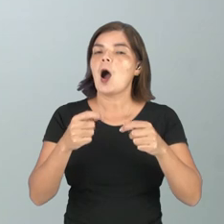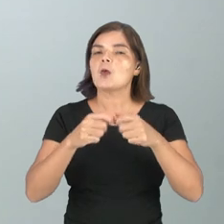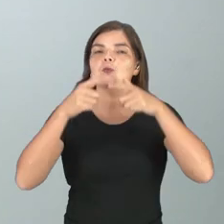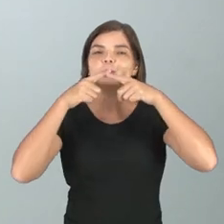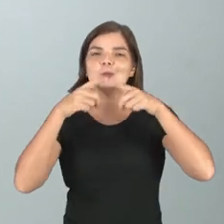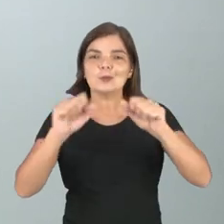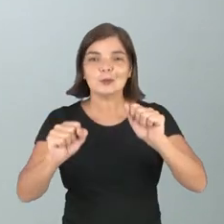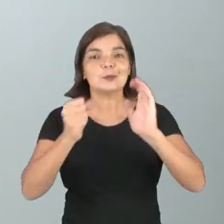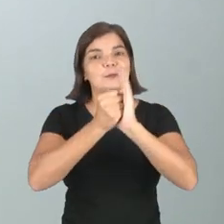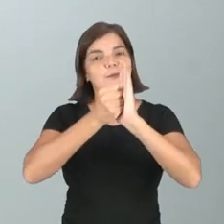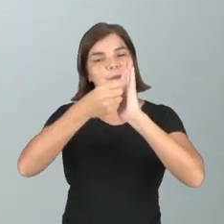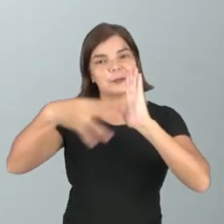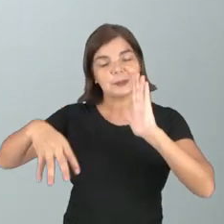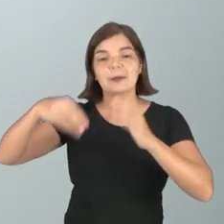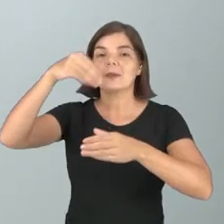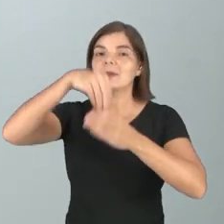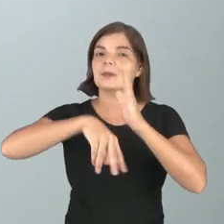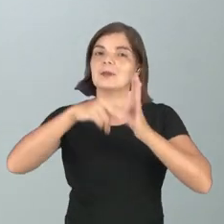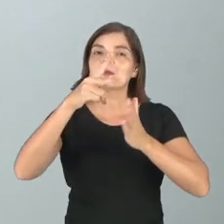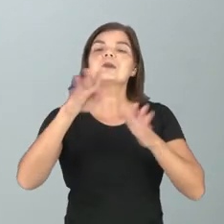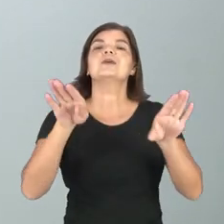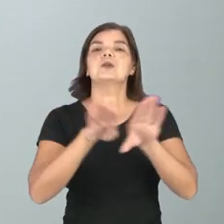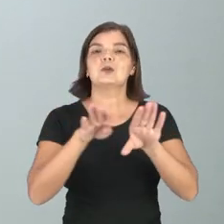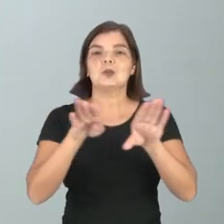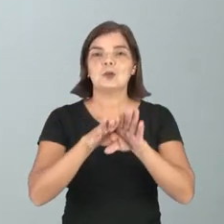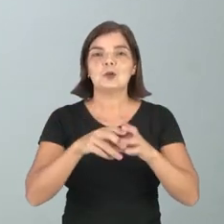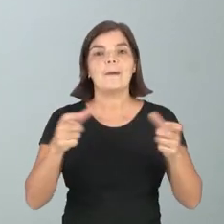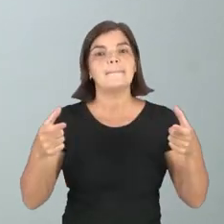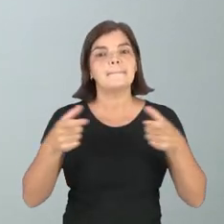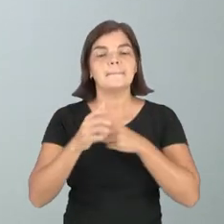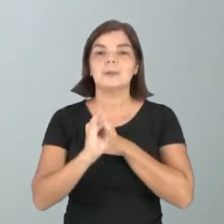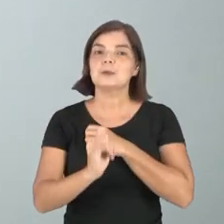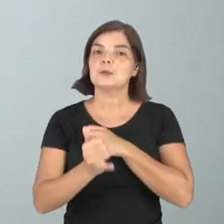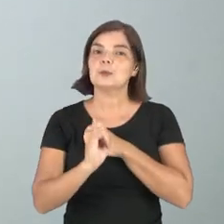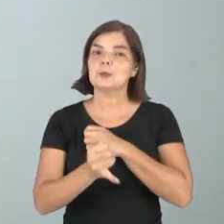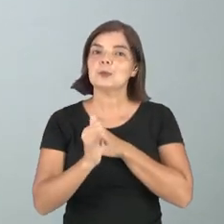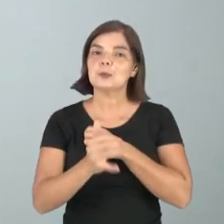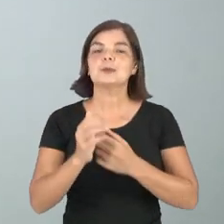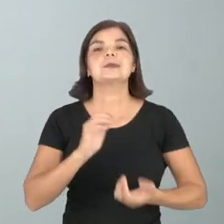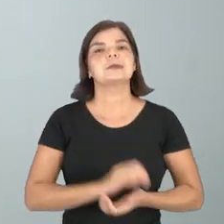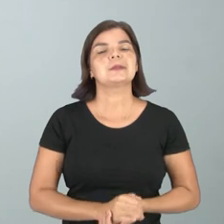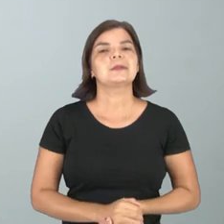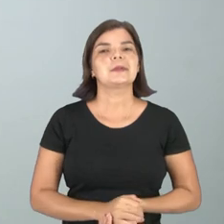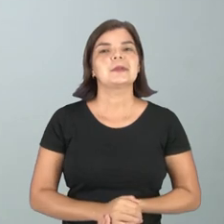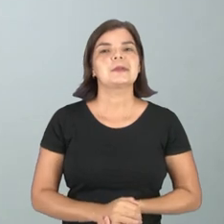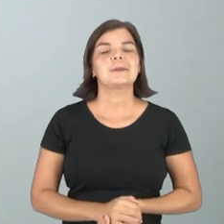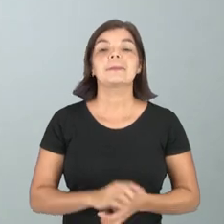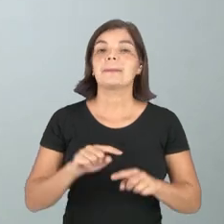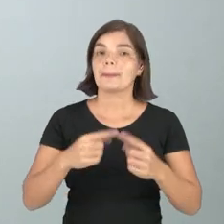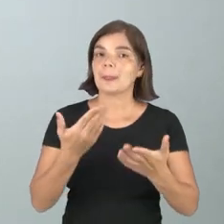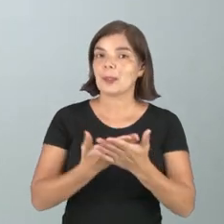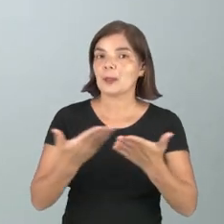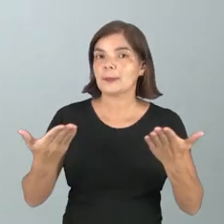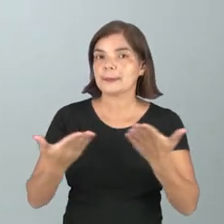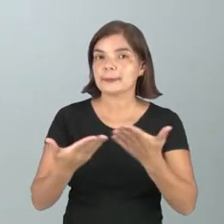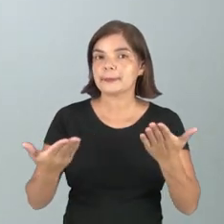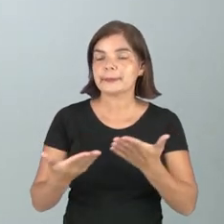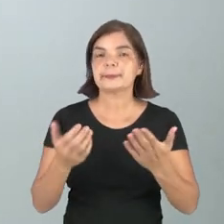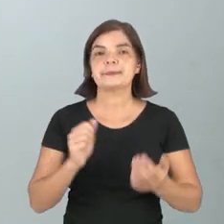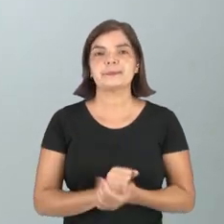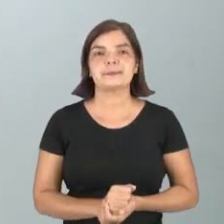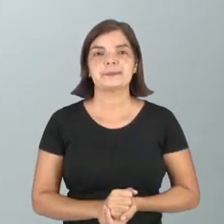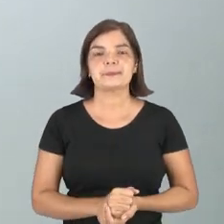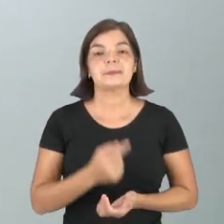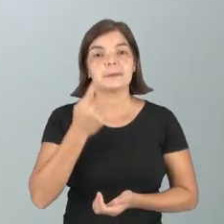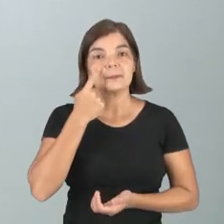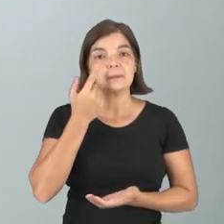poema, desculpem, no micro-conto. Essa foi a nossa aula de hoje. E revejam essa aula